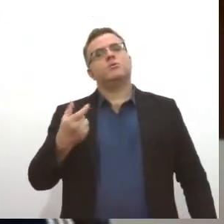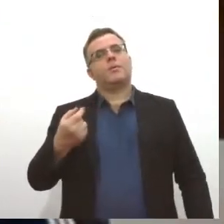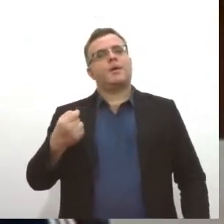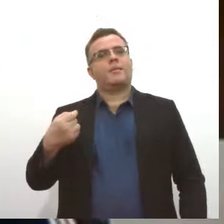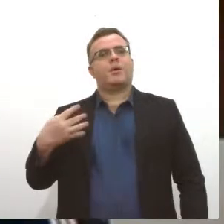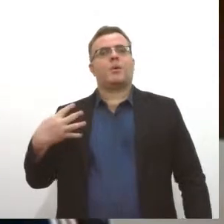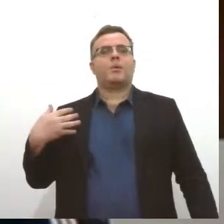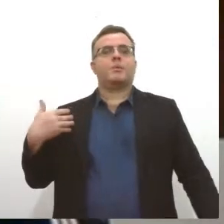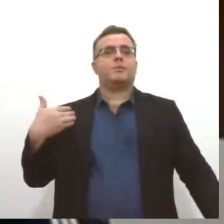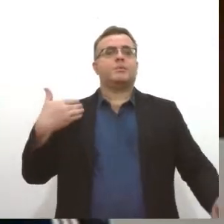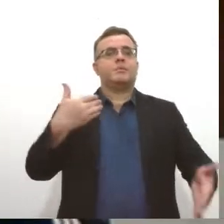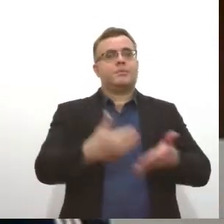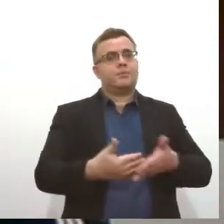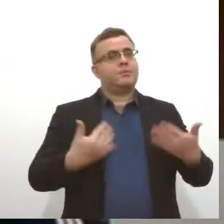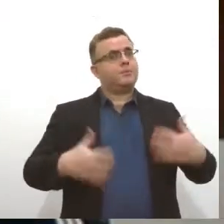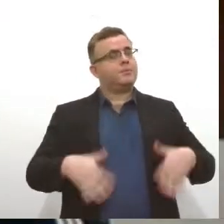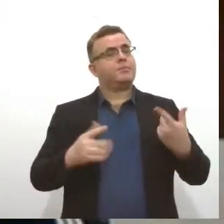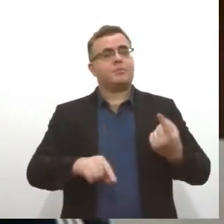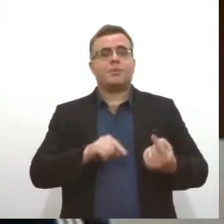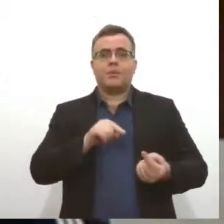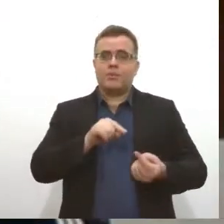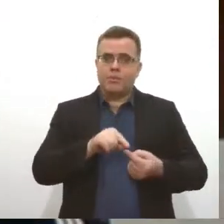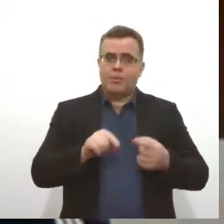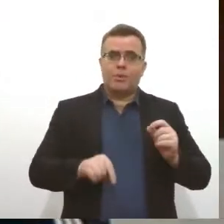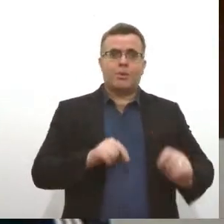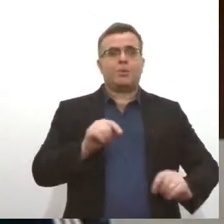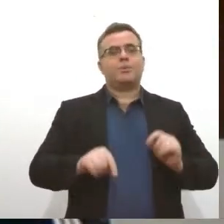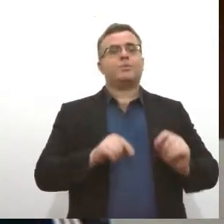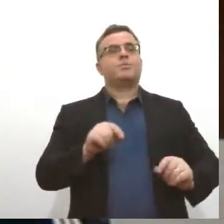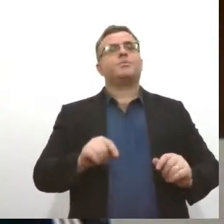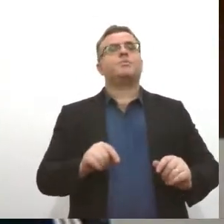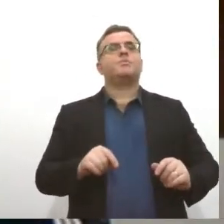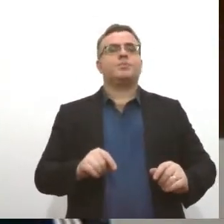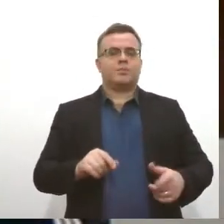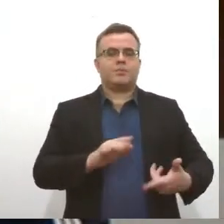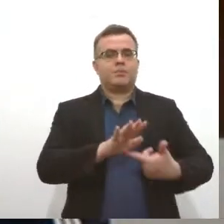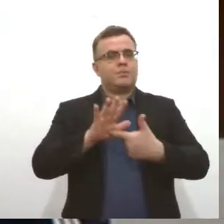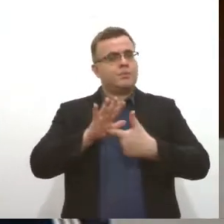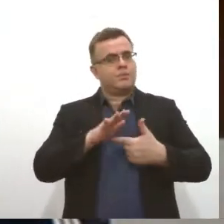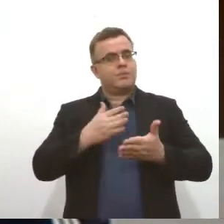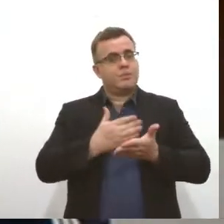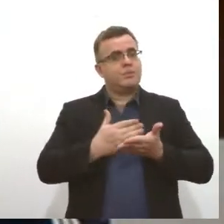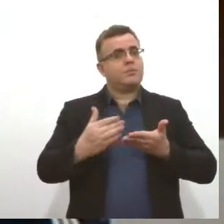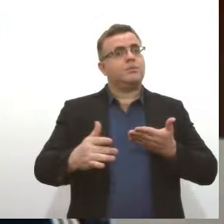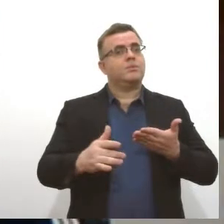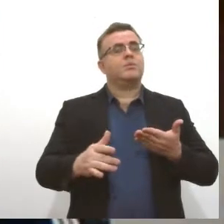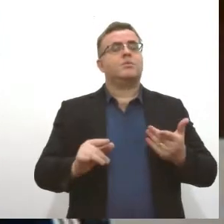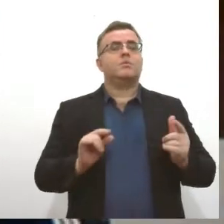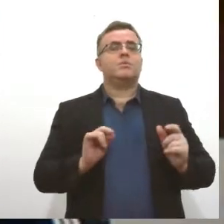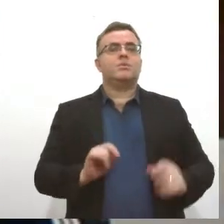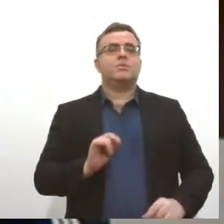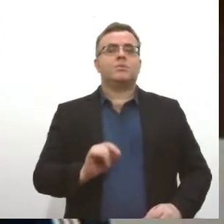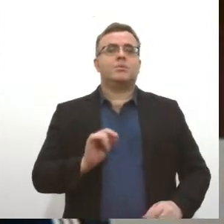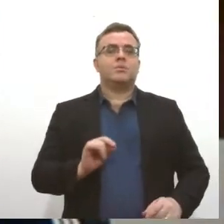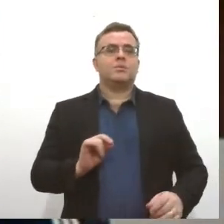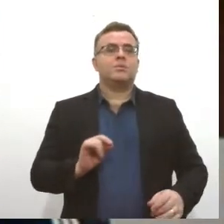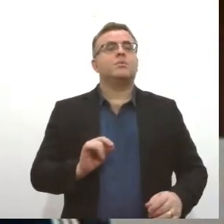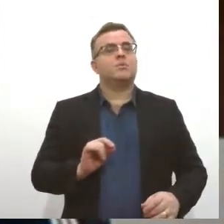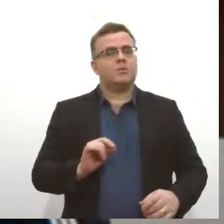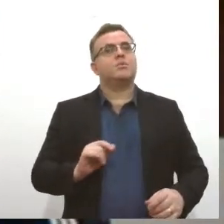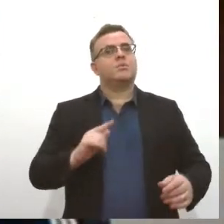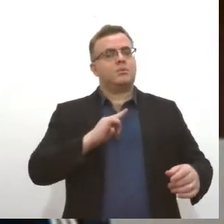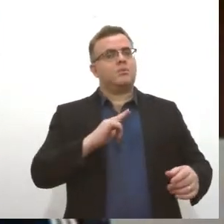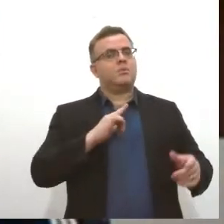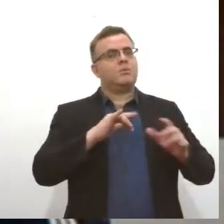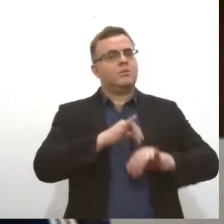A gente é objetiva... É... Pegar no começo, né? Logo tanto que nós temos uma interlocução com